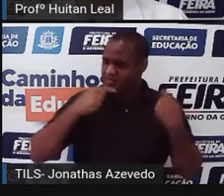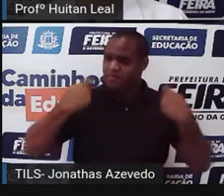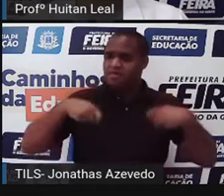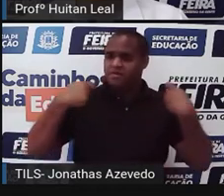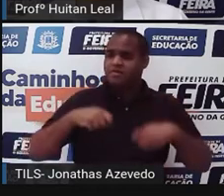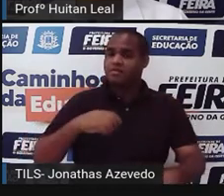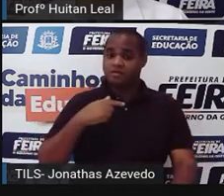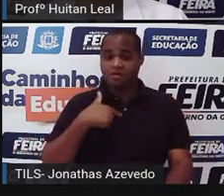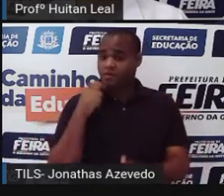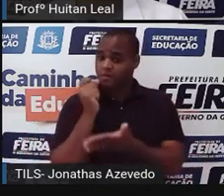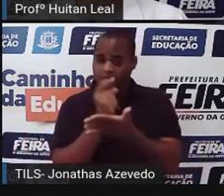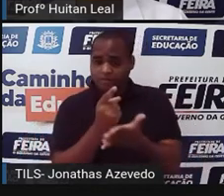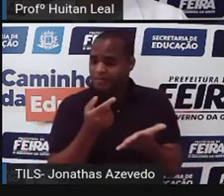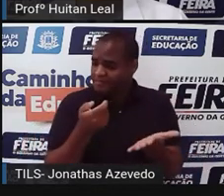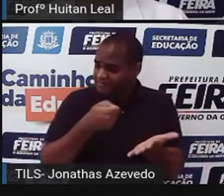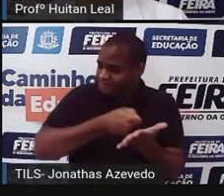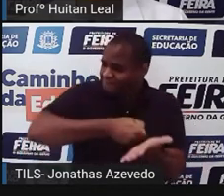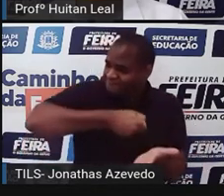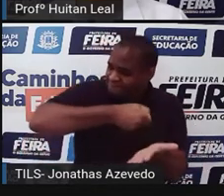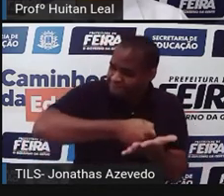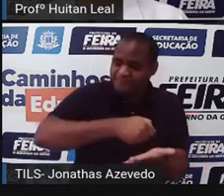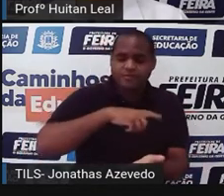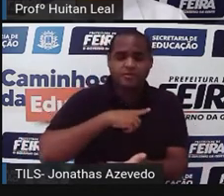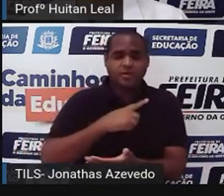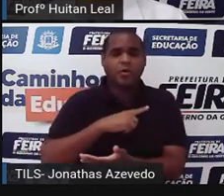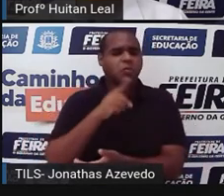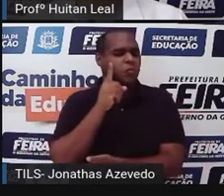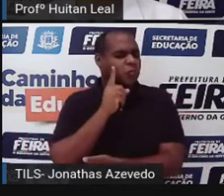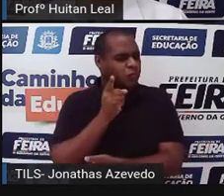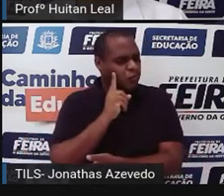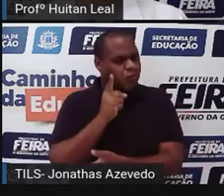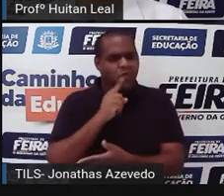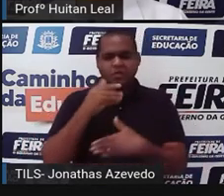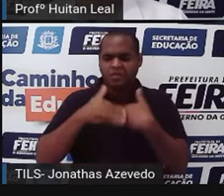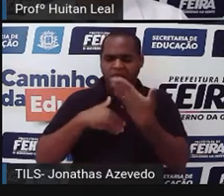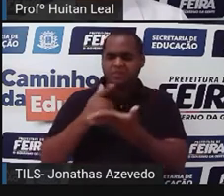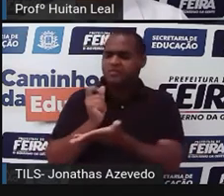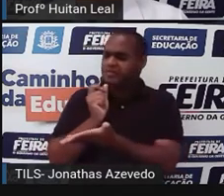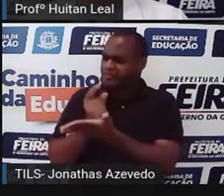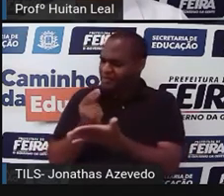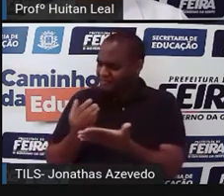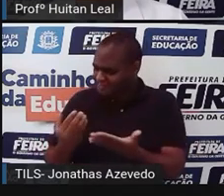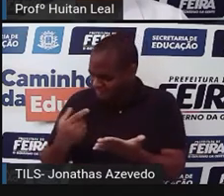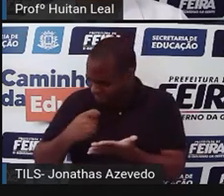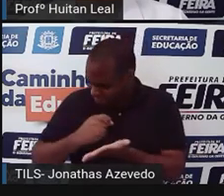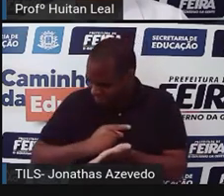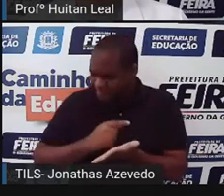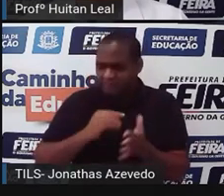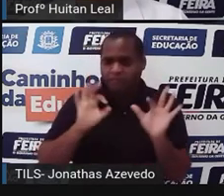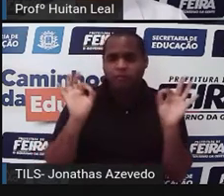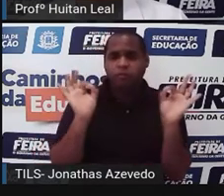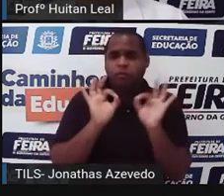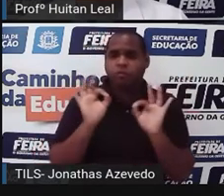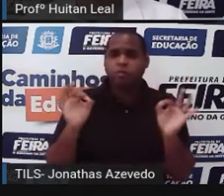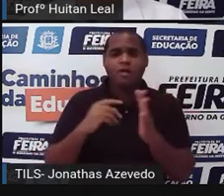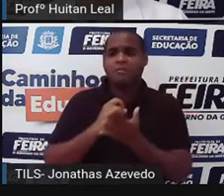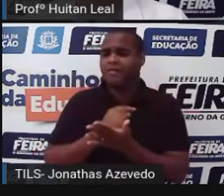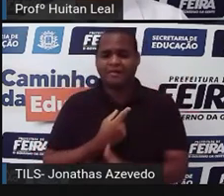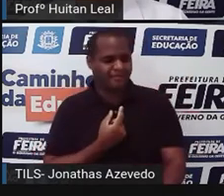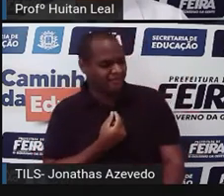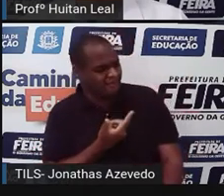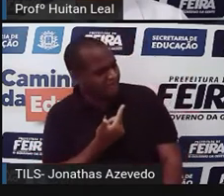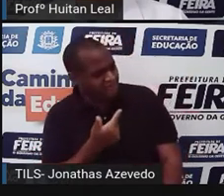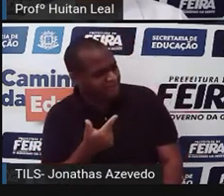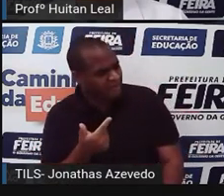eu sou cobrador. Por diversas vezes tentei de cobrar, você não pagou. Não paguei porque não tenho